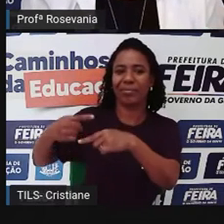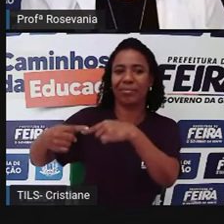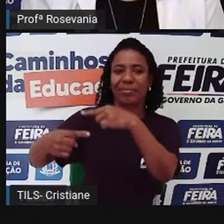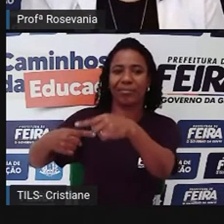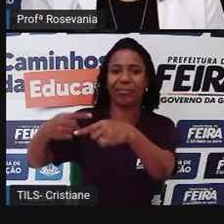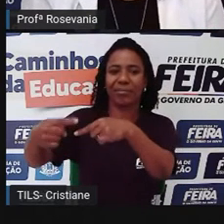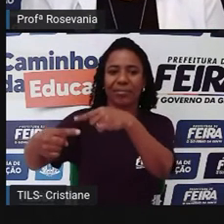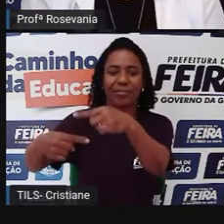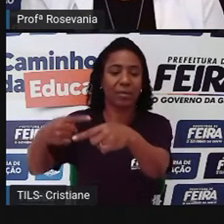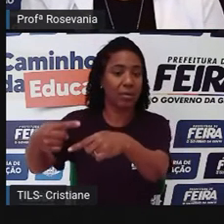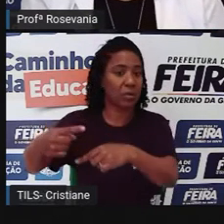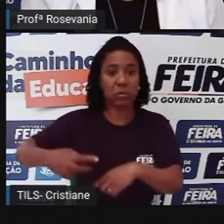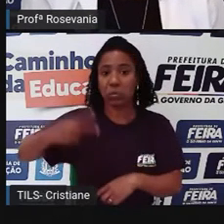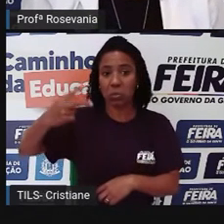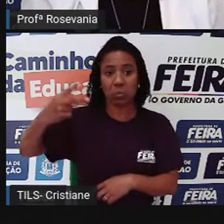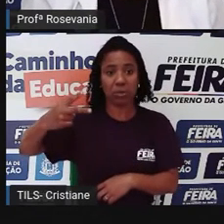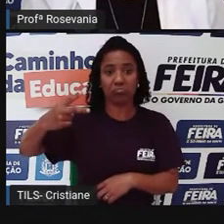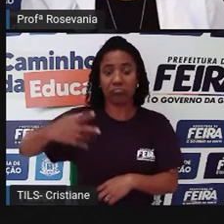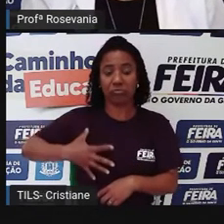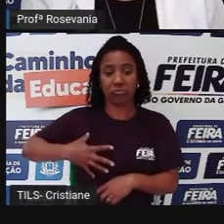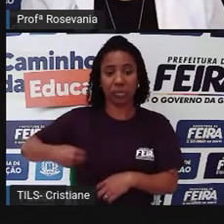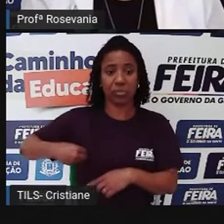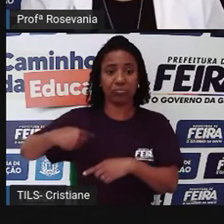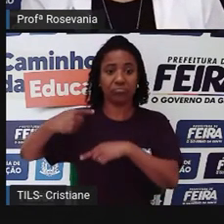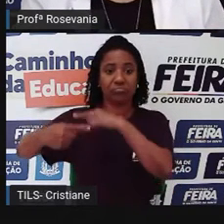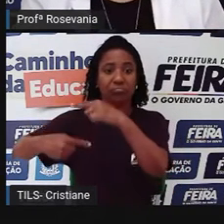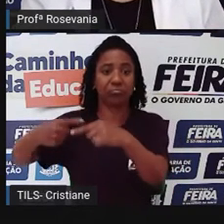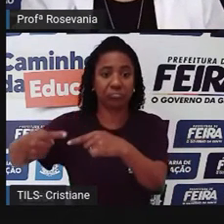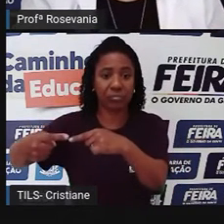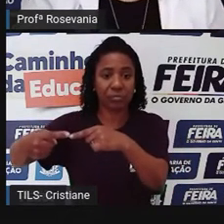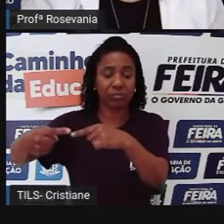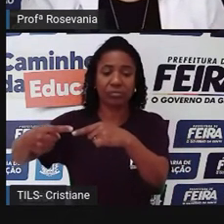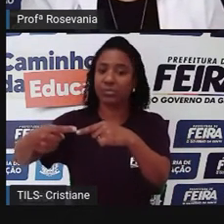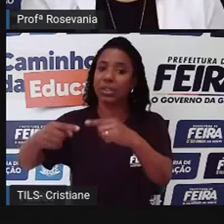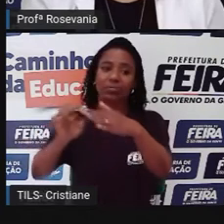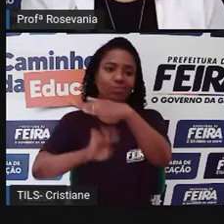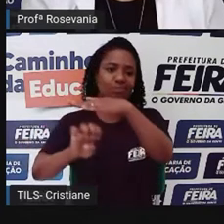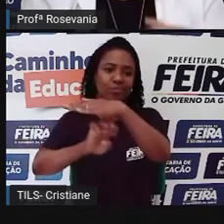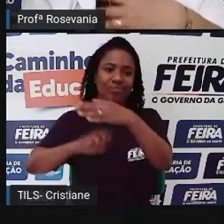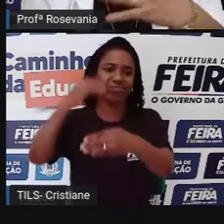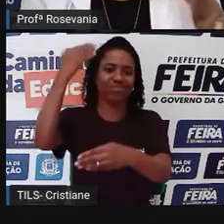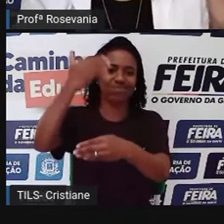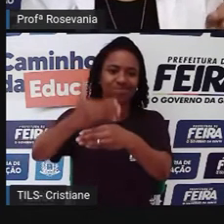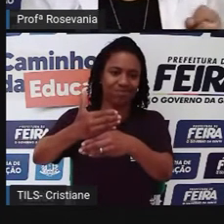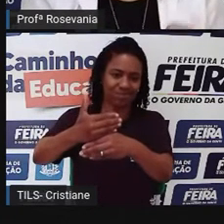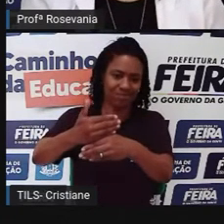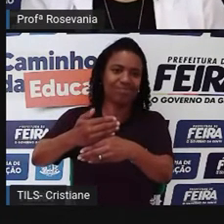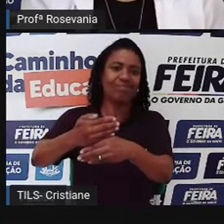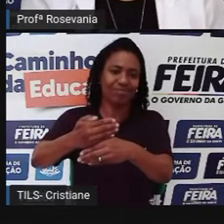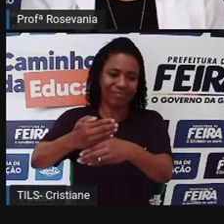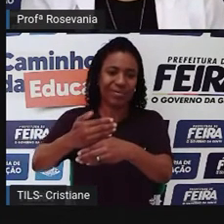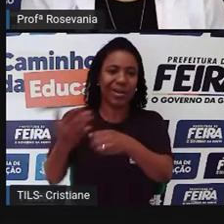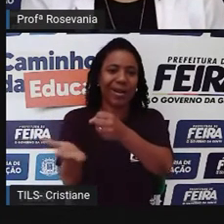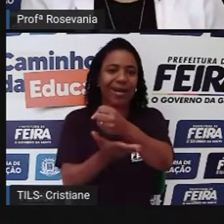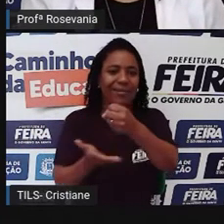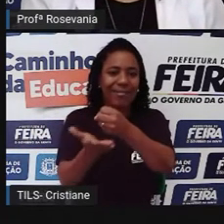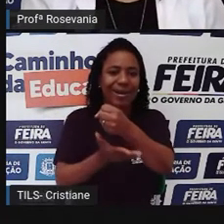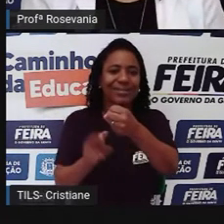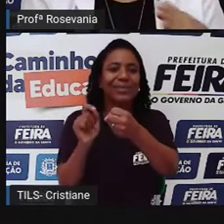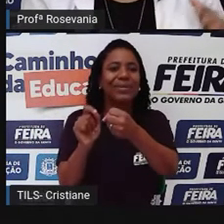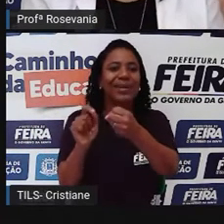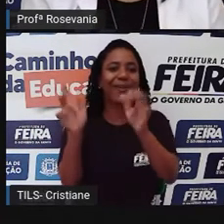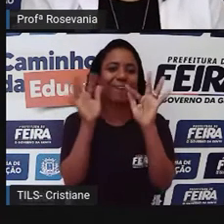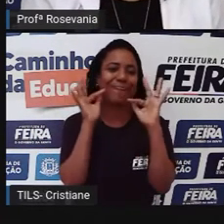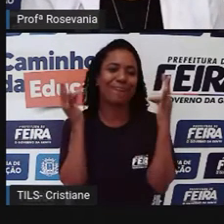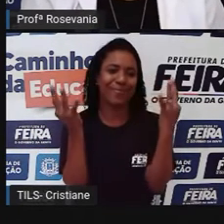à segunda geração, justamente pelo fato de ser uma empresa muito na base ali da família, e aí